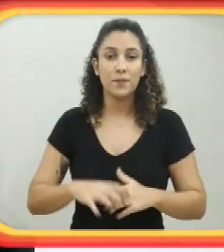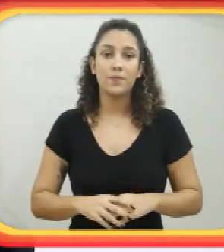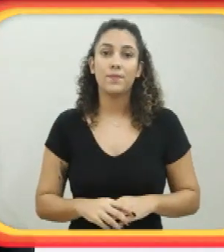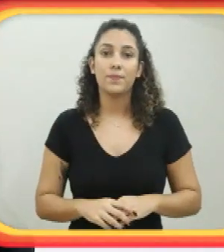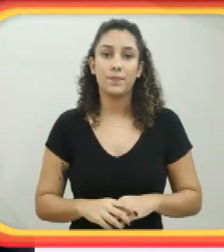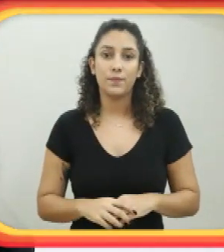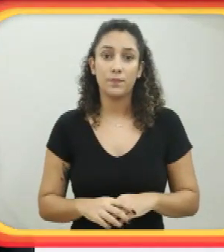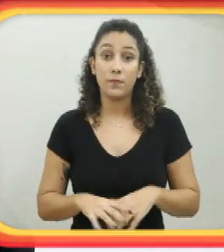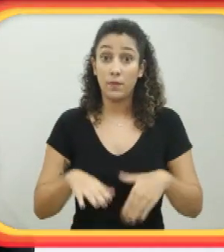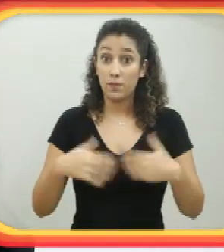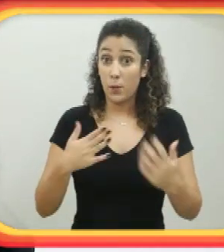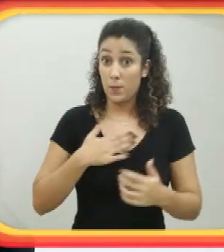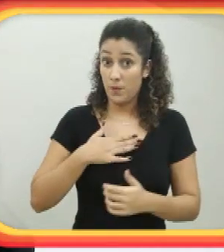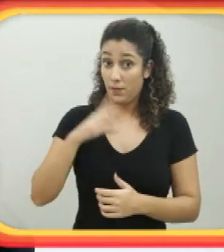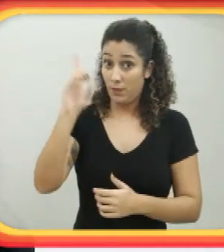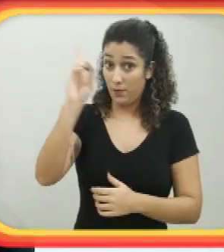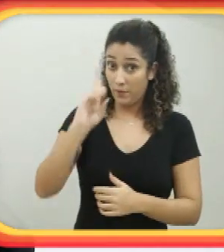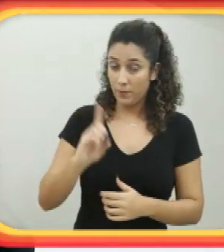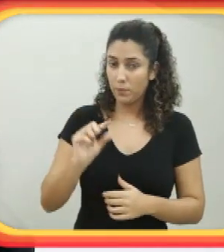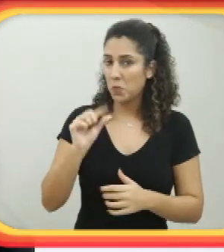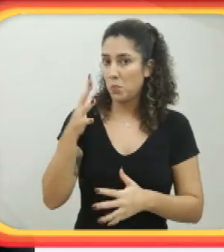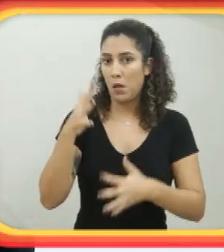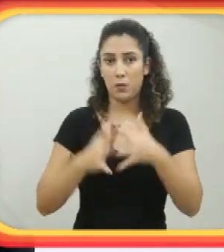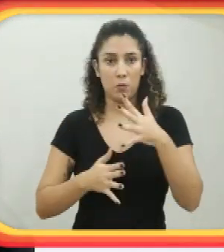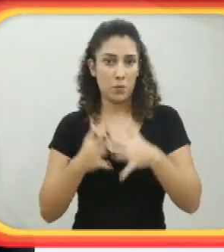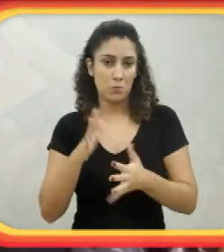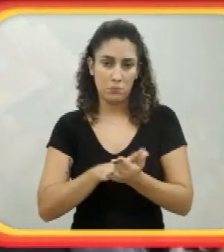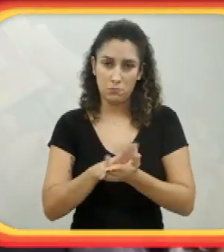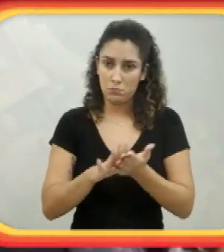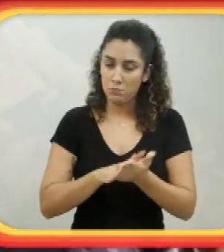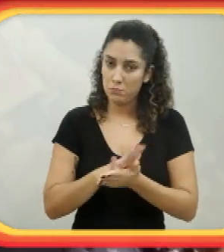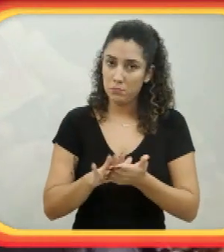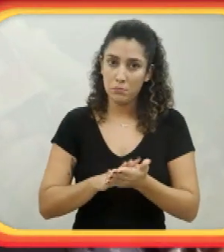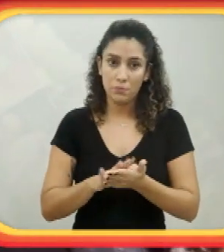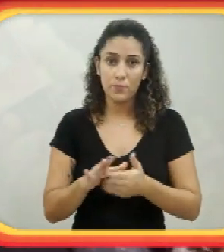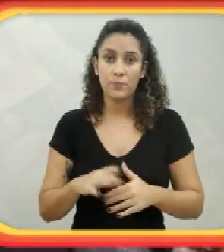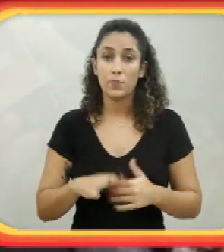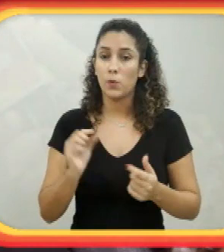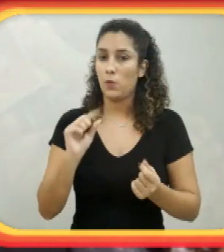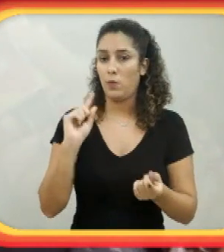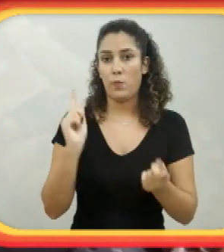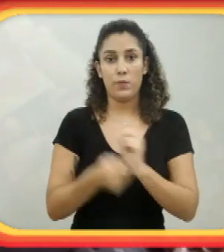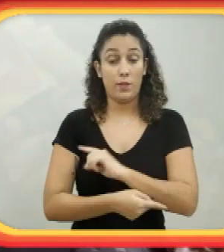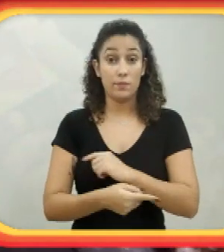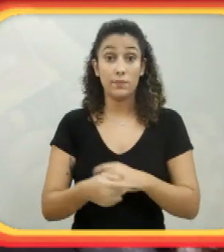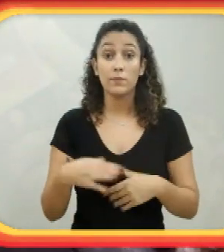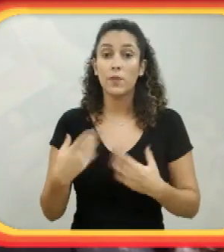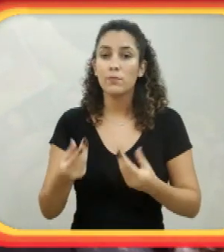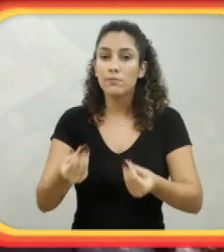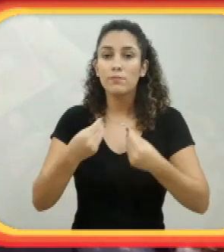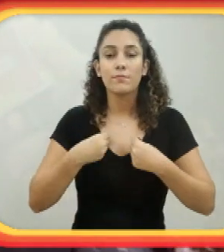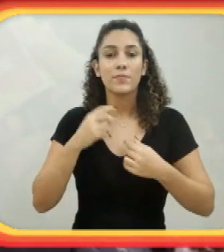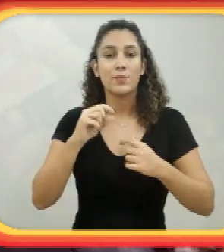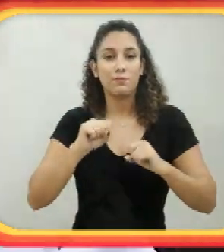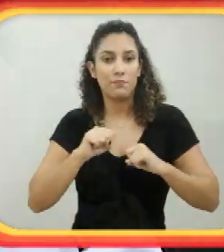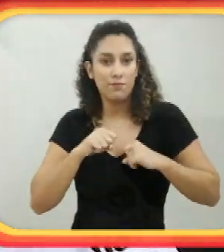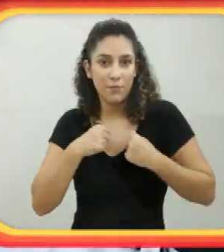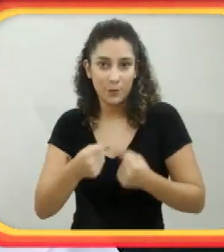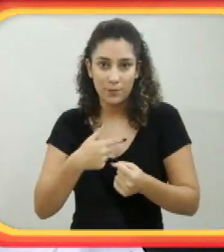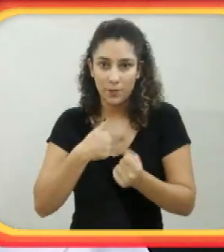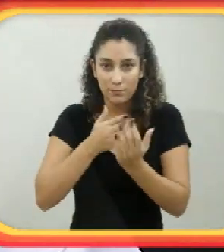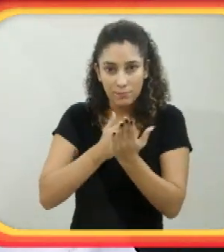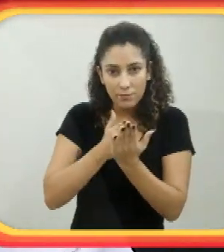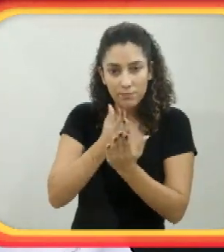objetivos. Então, a minha deficiência não me atrapalhou em nada. Muito pelo contrário, me deu toda aquela força para eu seguir no dia a dia com a minha caminhada.